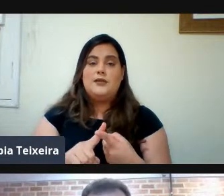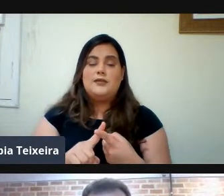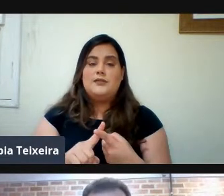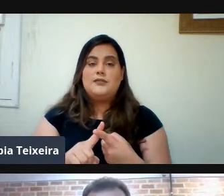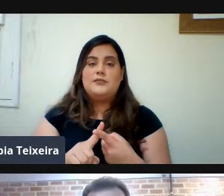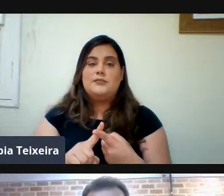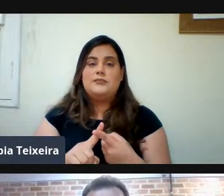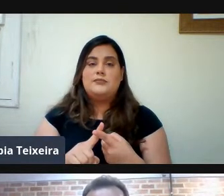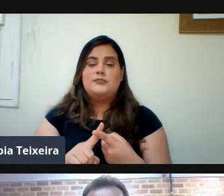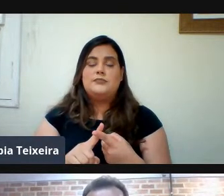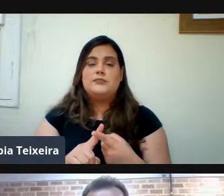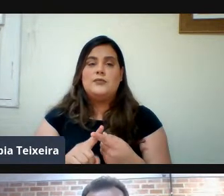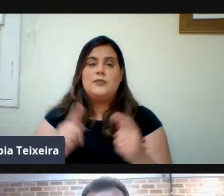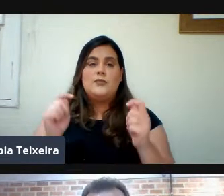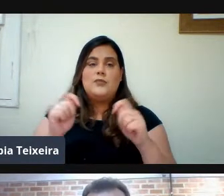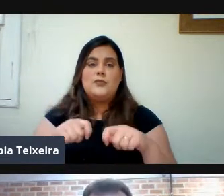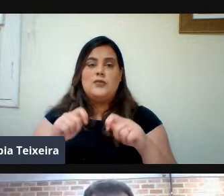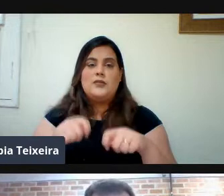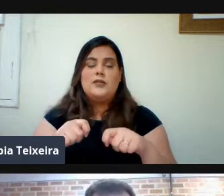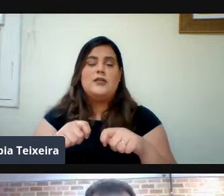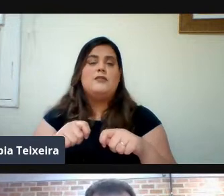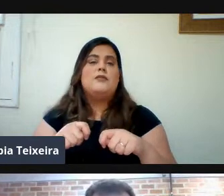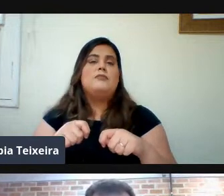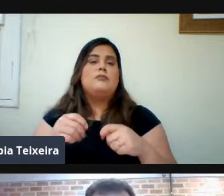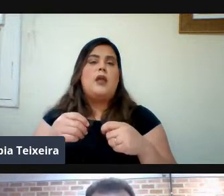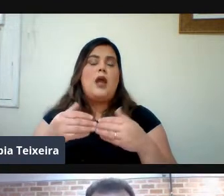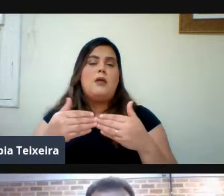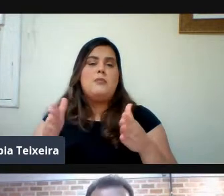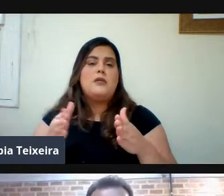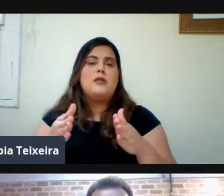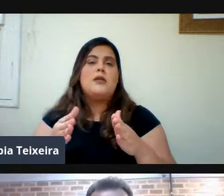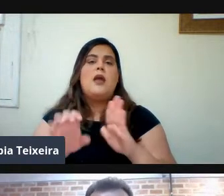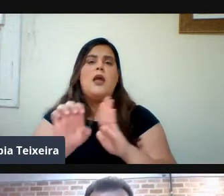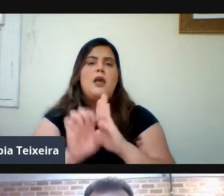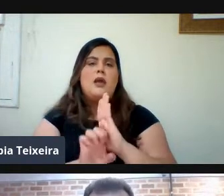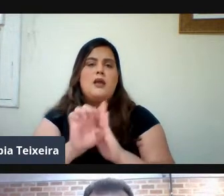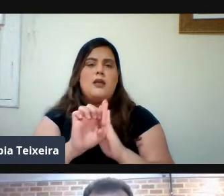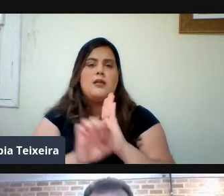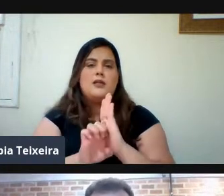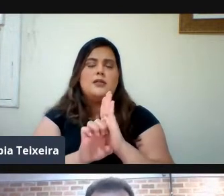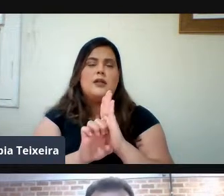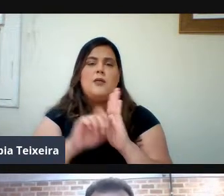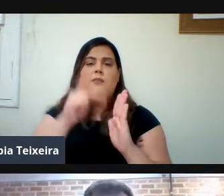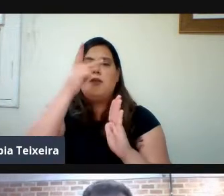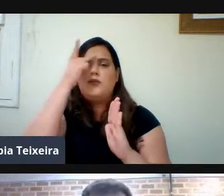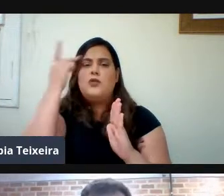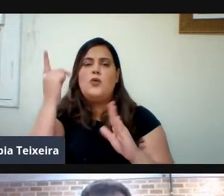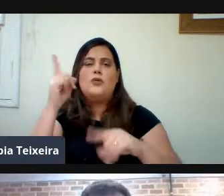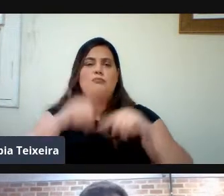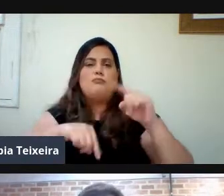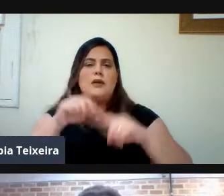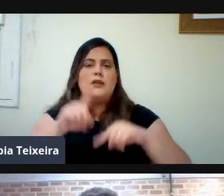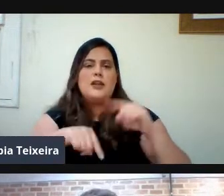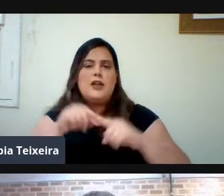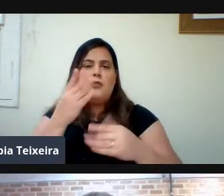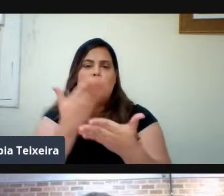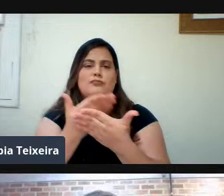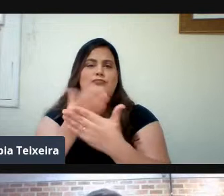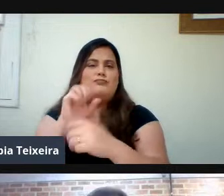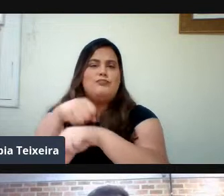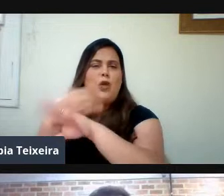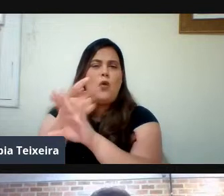De Habitais Para que Vocês Possam Adquirir Aqueles Que não Têm Condições De ter Equipamentos Necessários Para as Suas Aulas Remotas